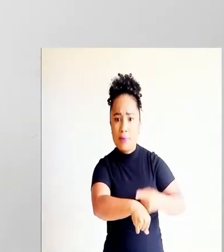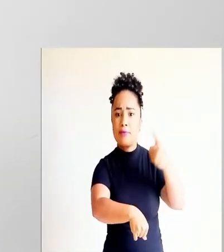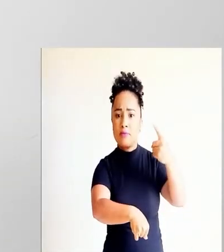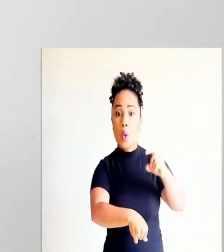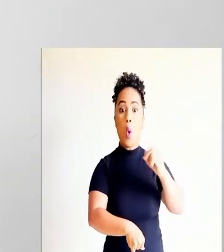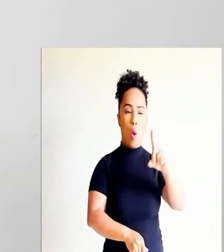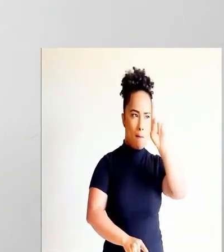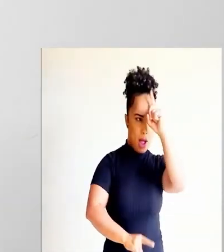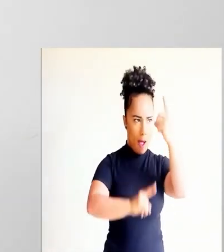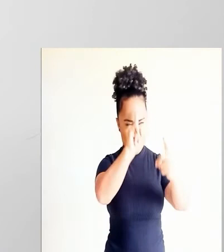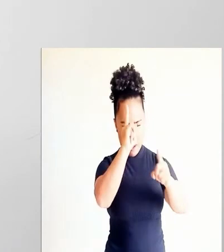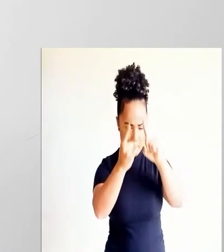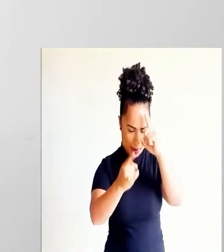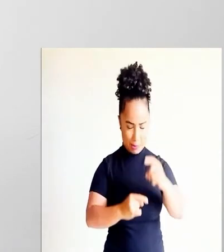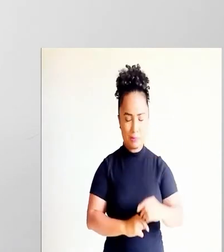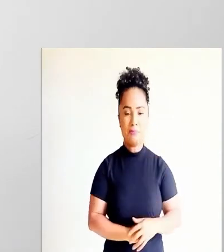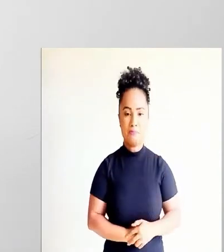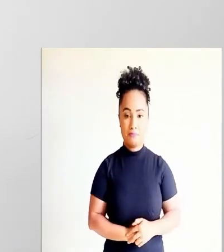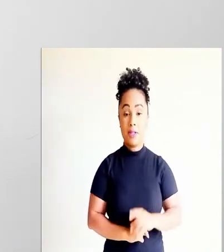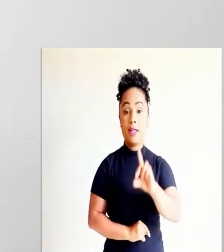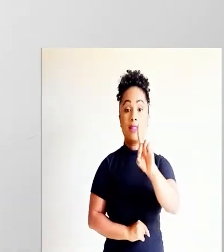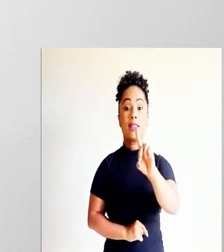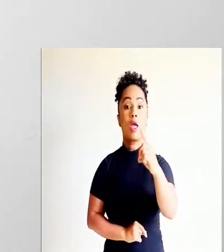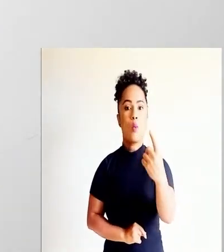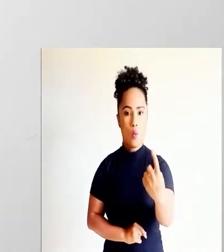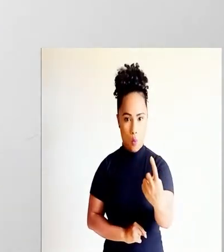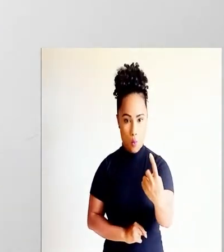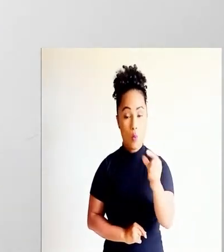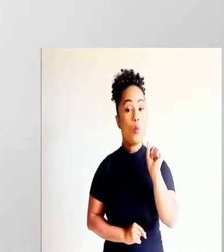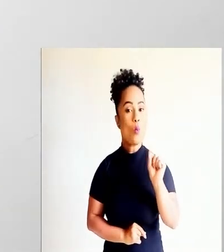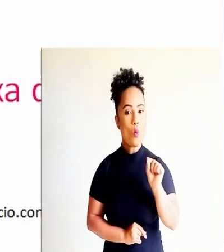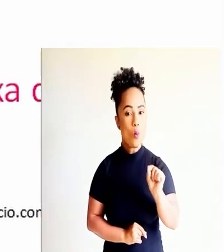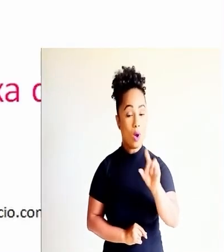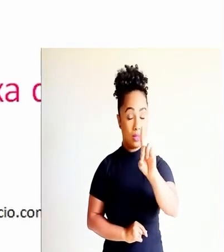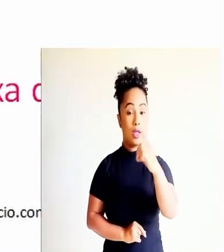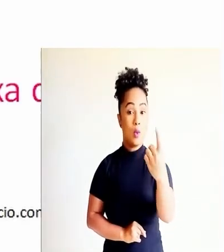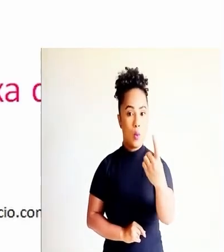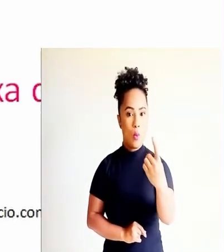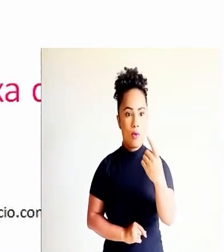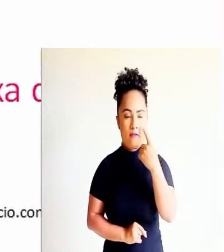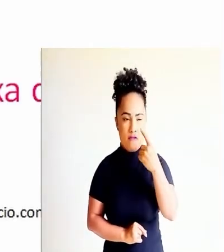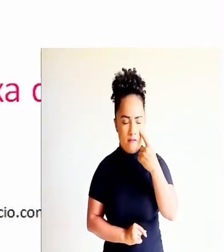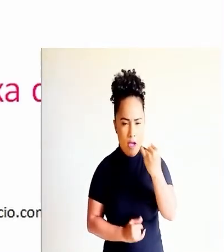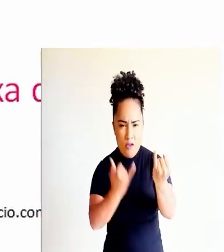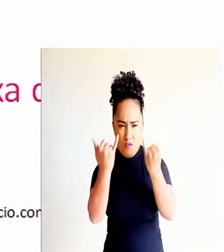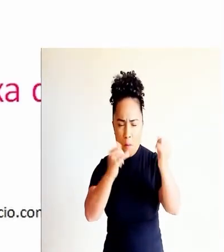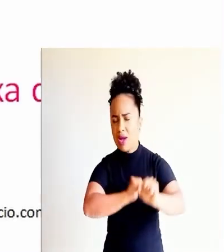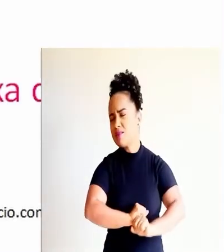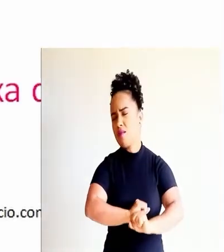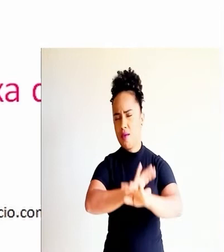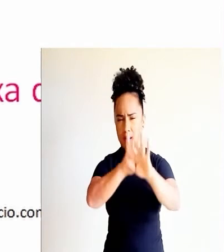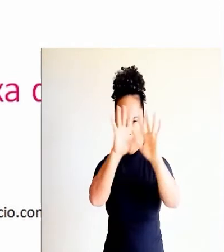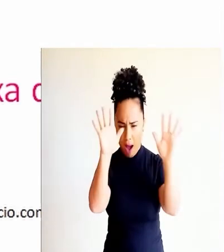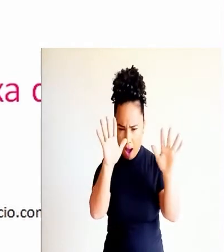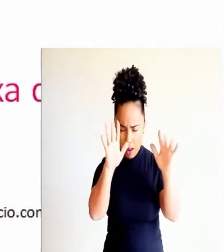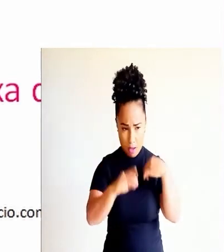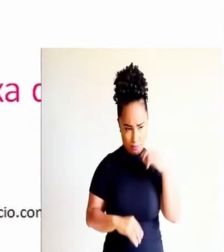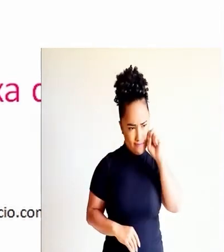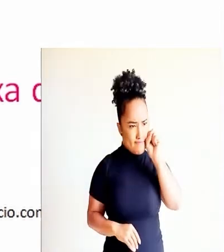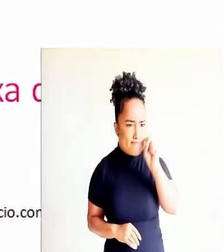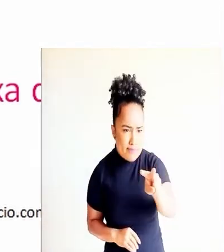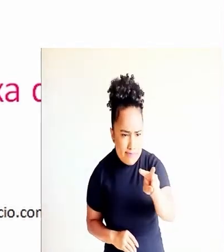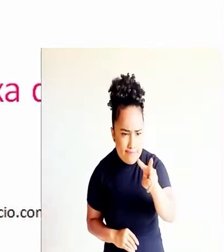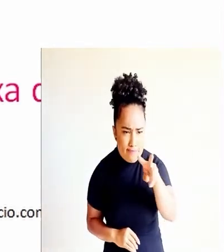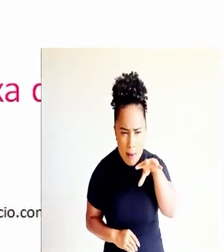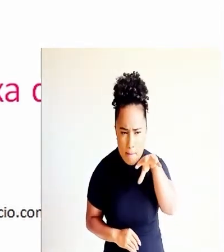real ou é a ideia de alguém. Então, lá. D1, são sobre o quê? As informações explícitas. O que